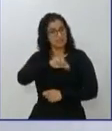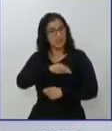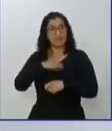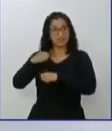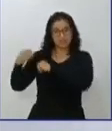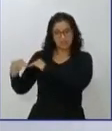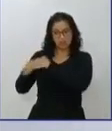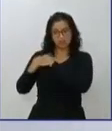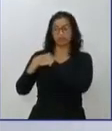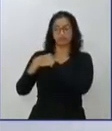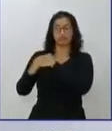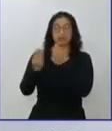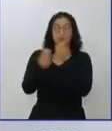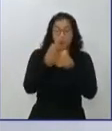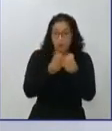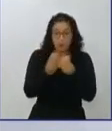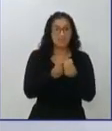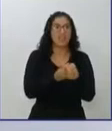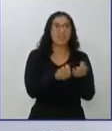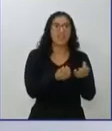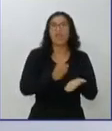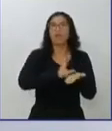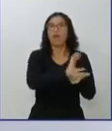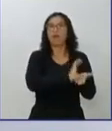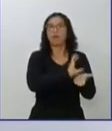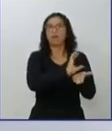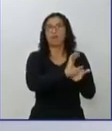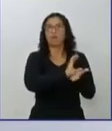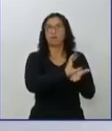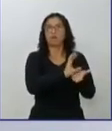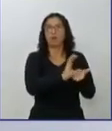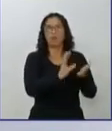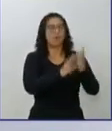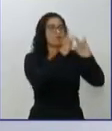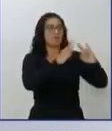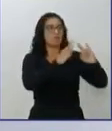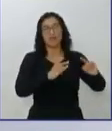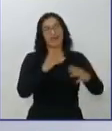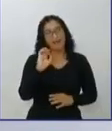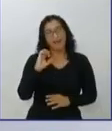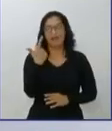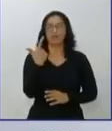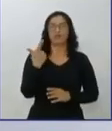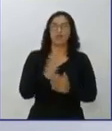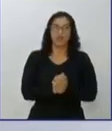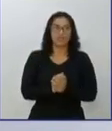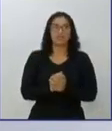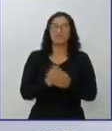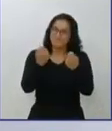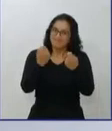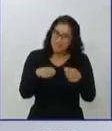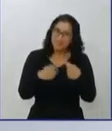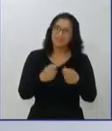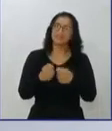Lógico que a cultura é importante, nós precisamos desenvolver, mas tem certas prioridades que não podem ser desrespeitadas. Está certo? Então, quero realmente,